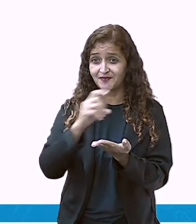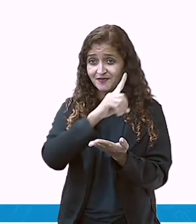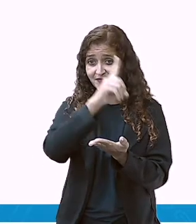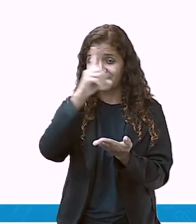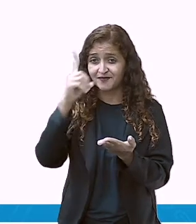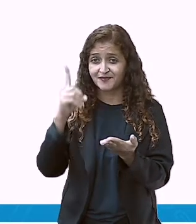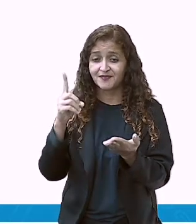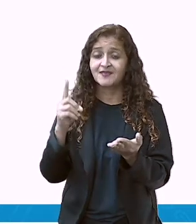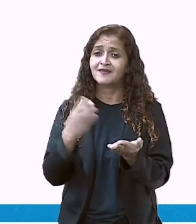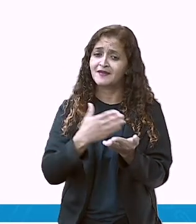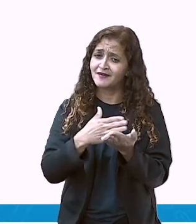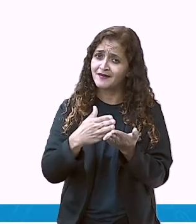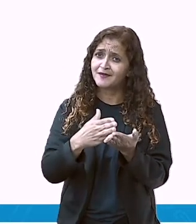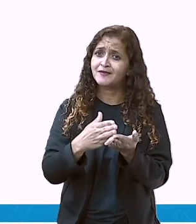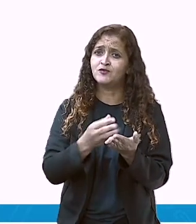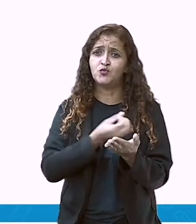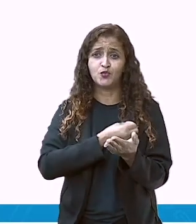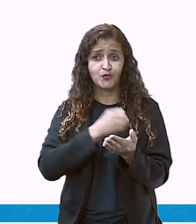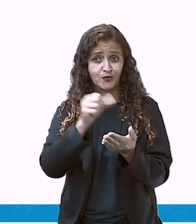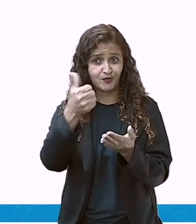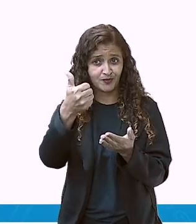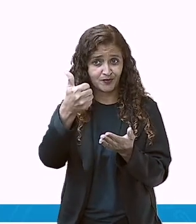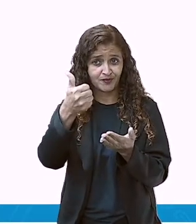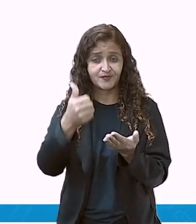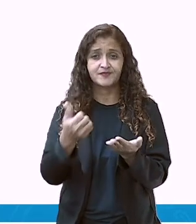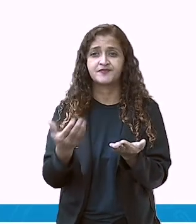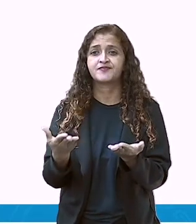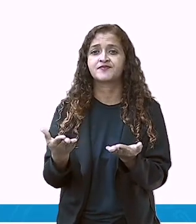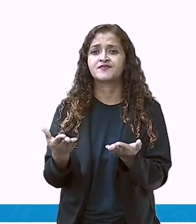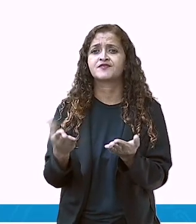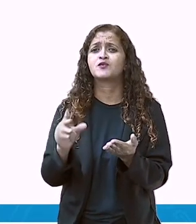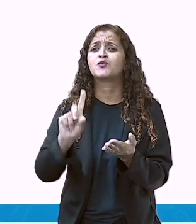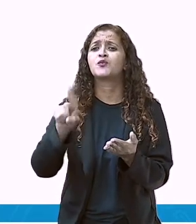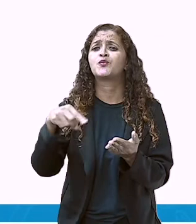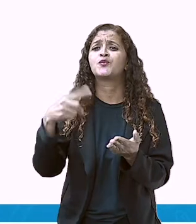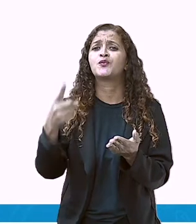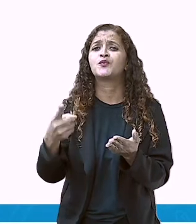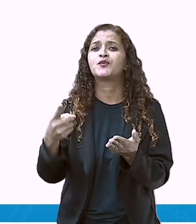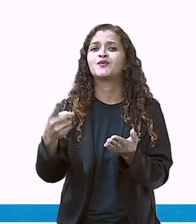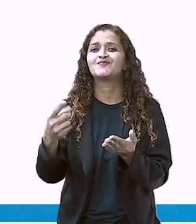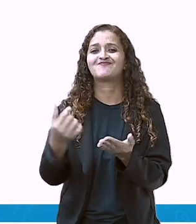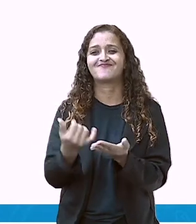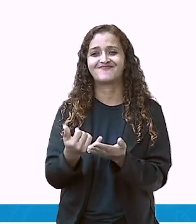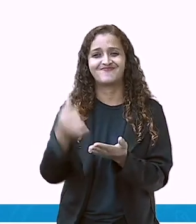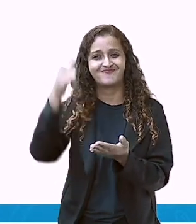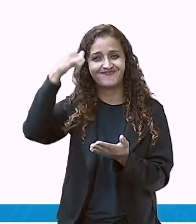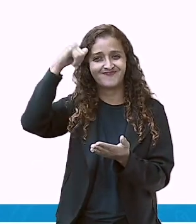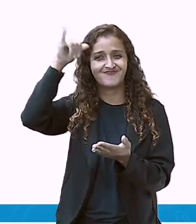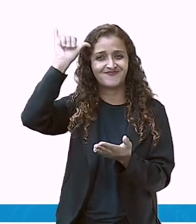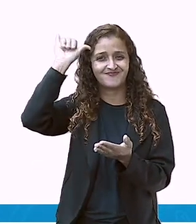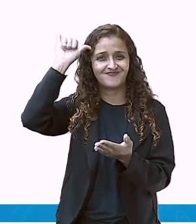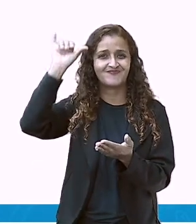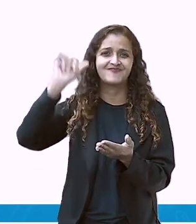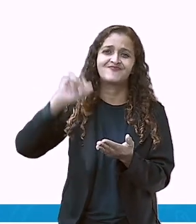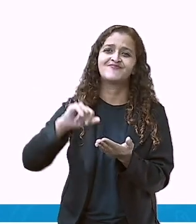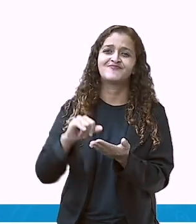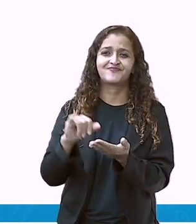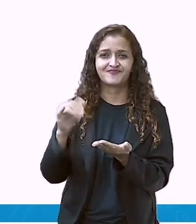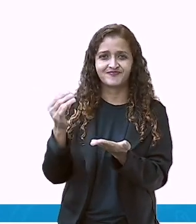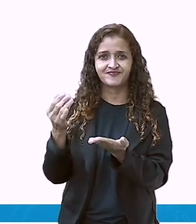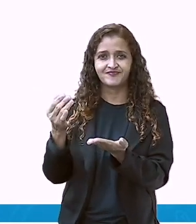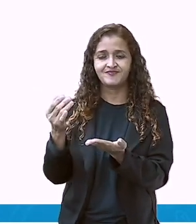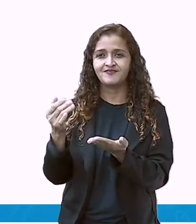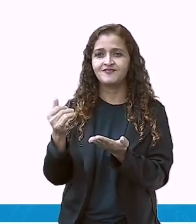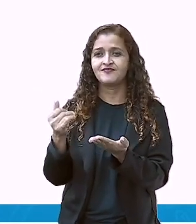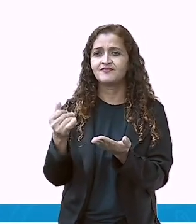primeiro, no número um. Agora, depois do junho, quem é que sabe? O julho. Olha aqui.